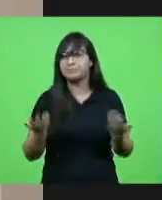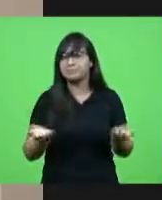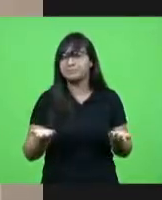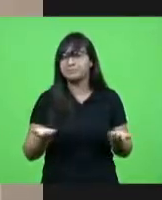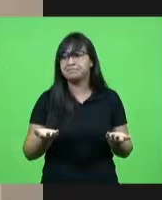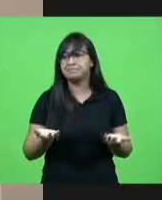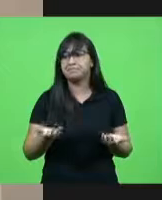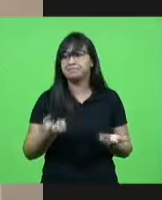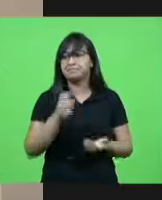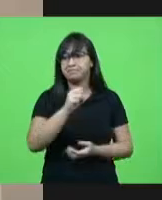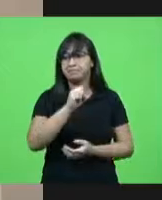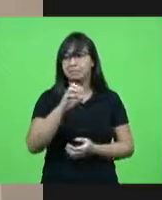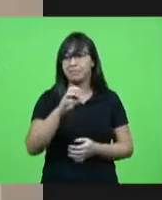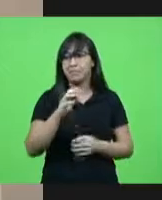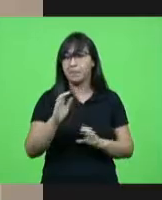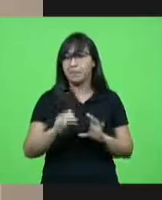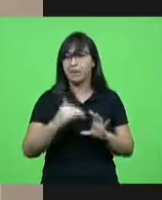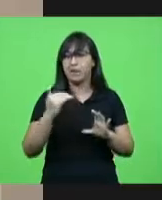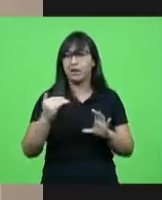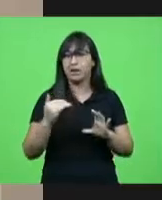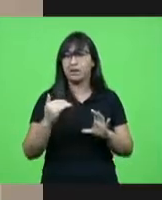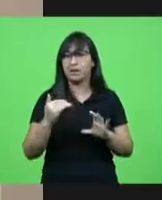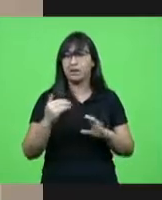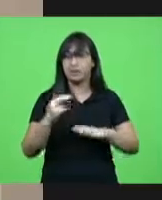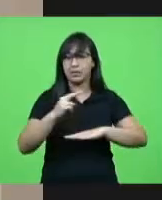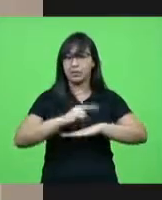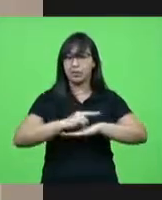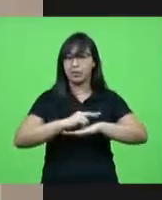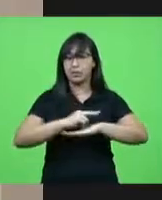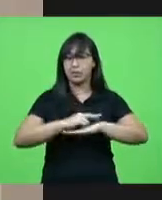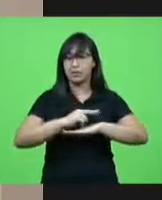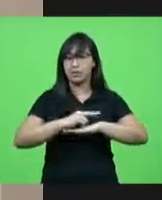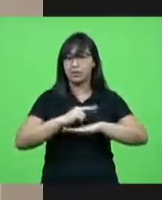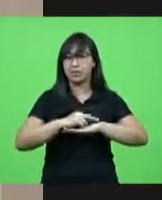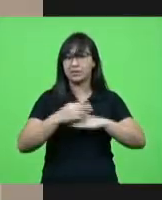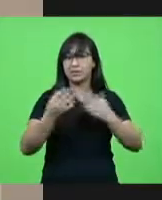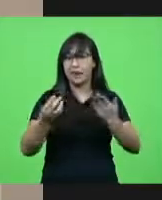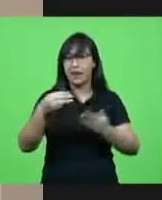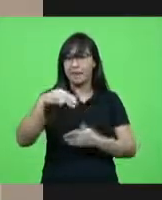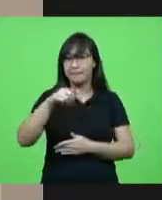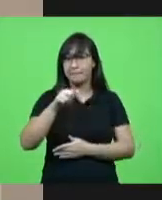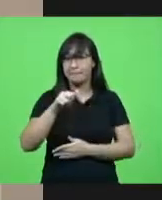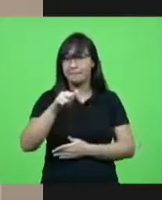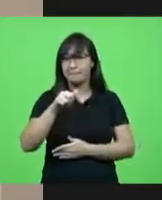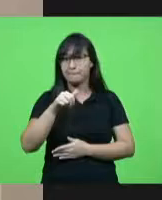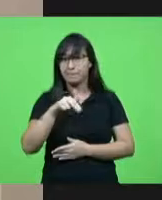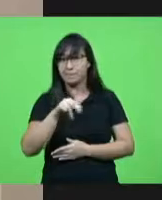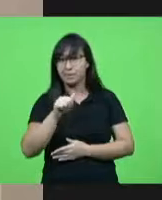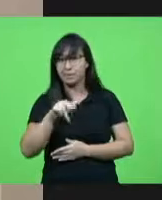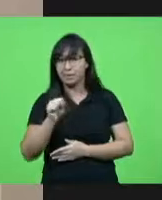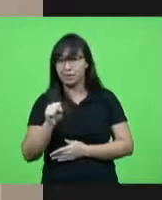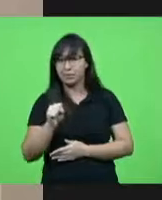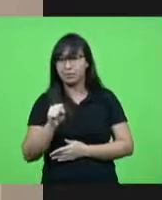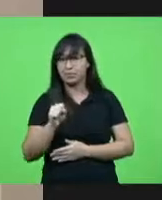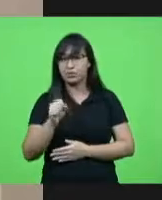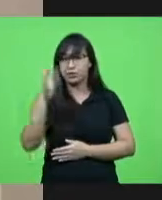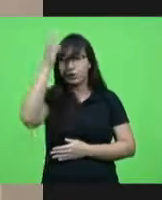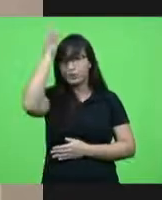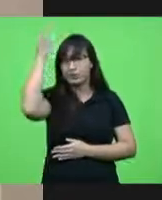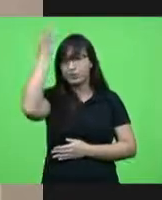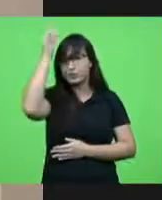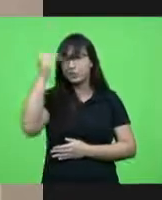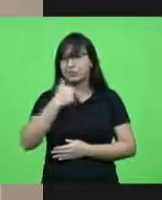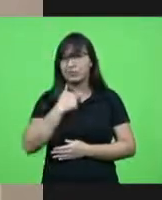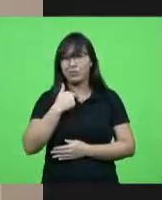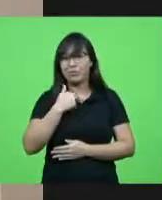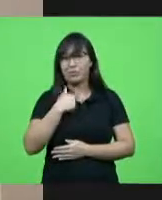Catarina recebeu pacientes de Manaus algum tempo atrás e agora precisa mandar os seus doentes embora o estado do Espírito Santo poderá não mais receber